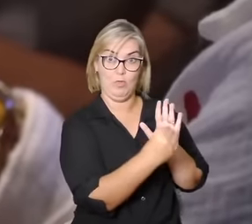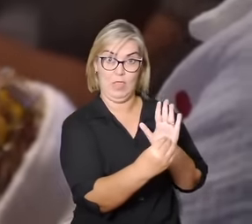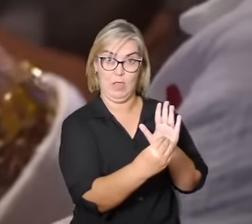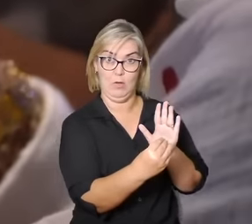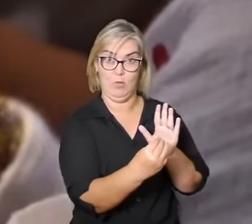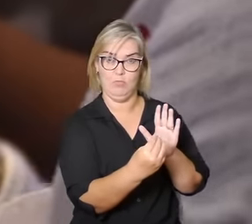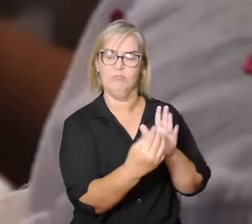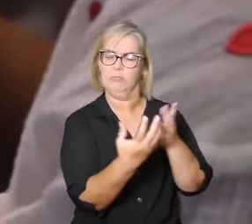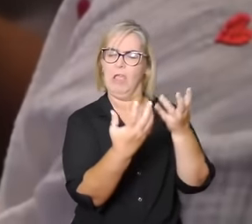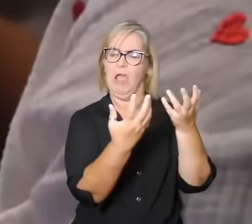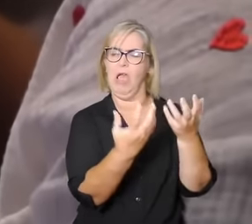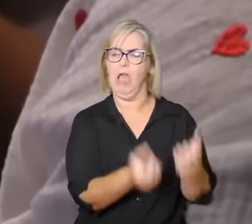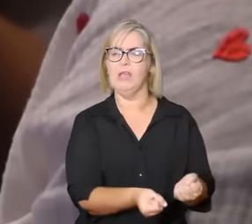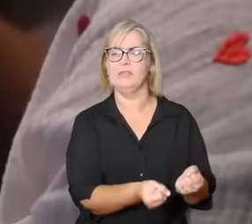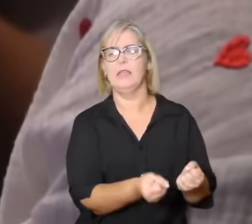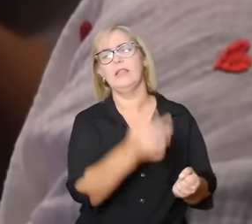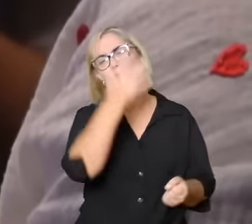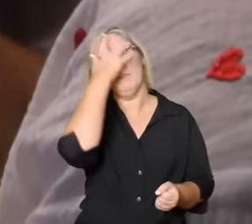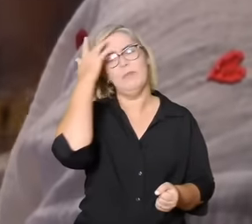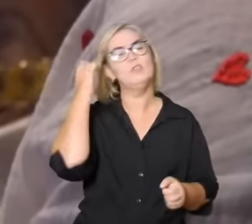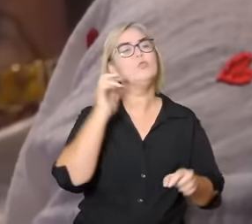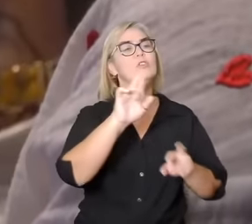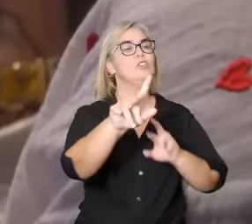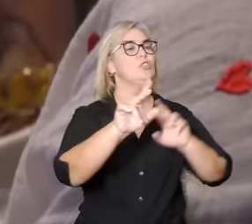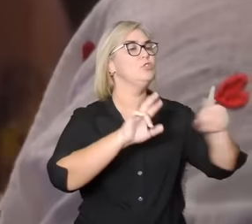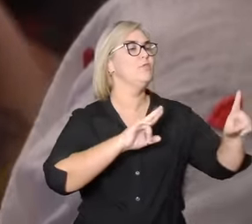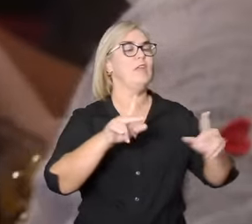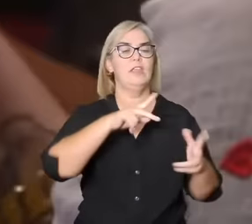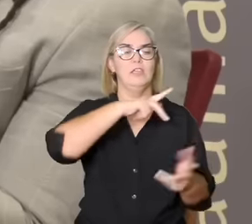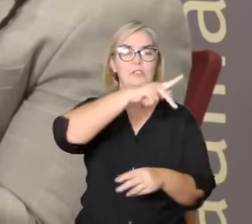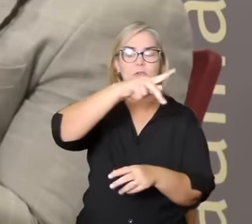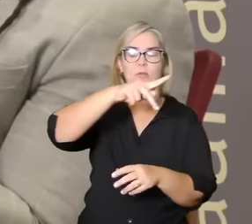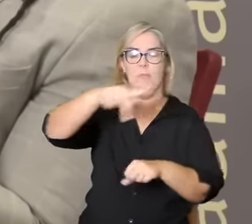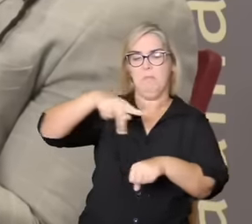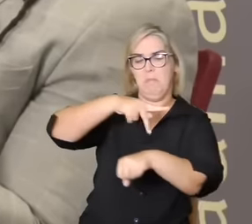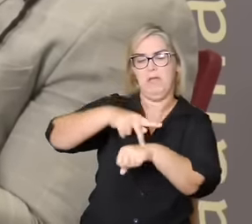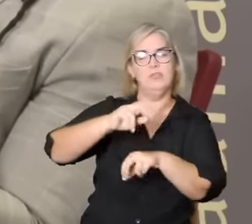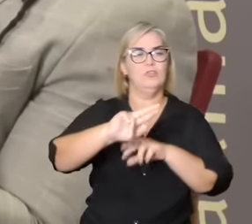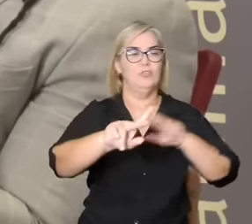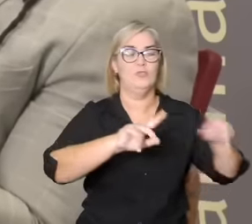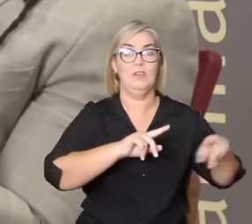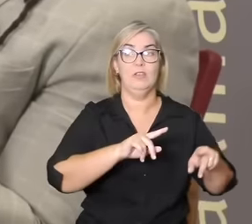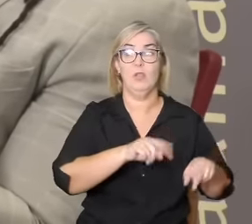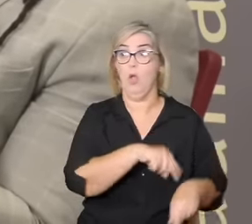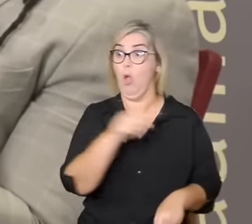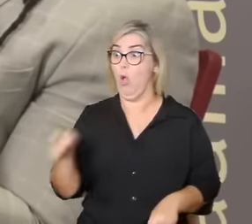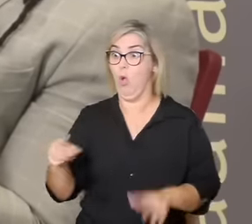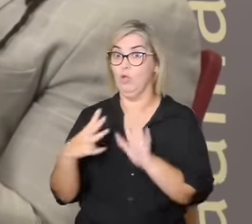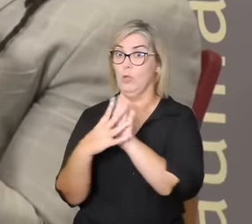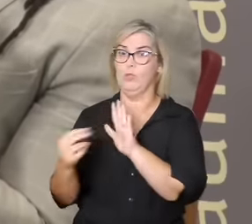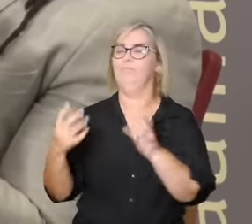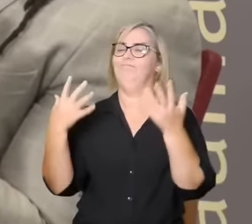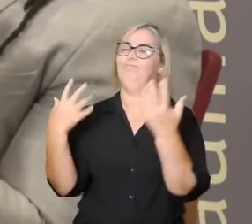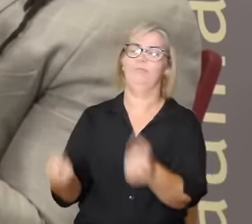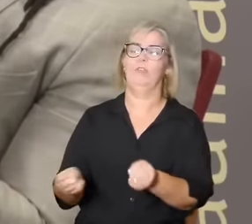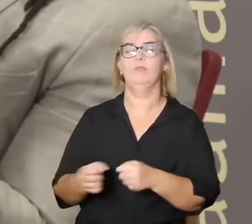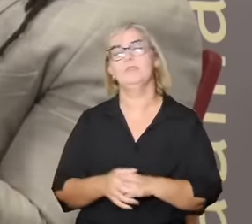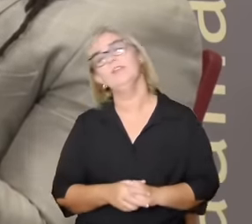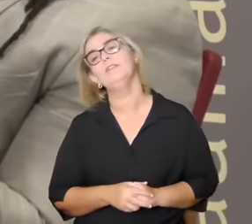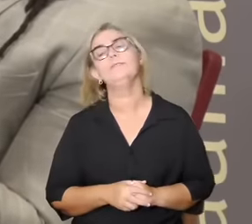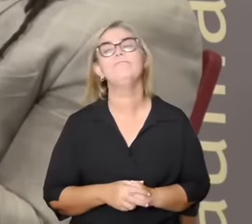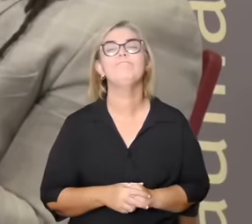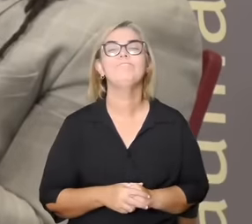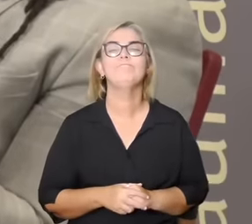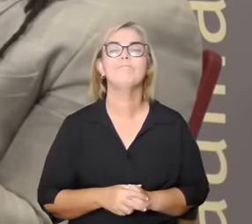xenófobo que tem uma dificuldade de lidar com o estrangeiro quando o nego bispo ele vai falar especificamente